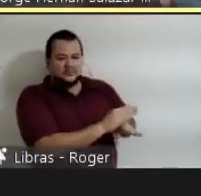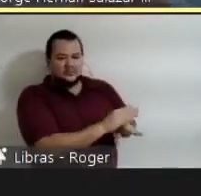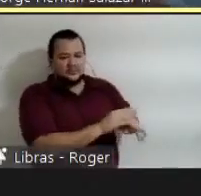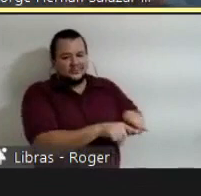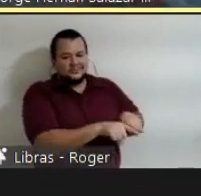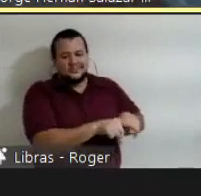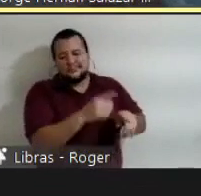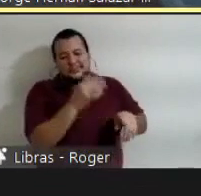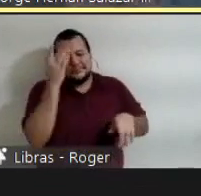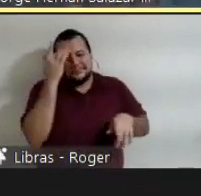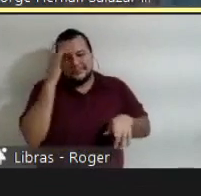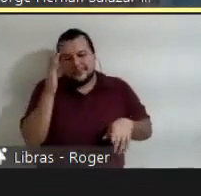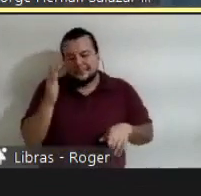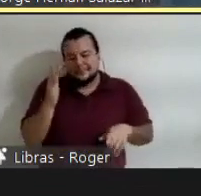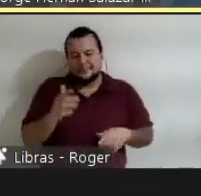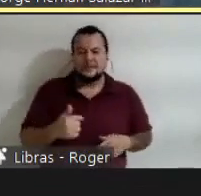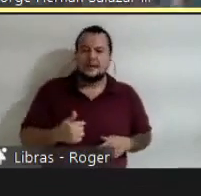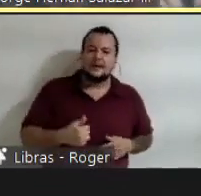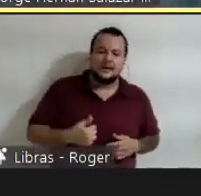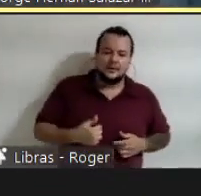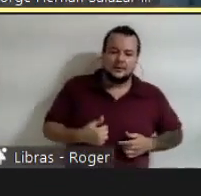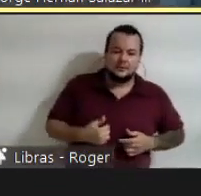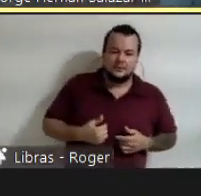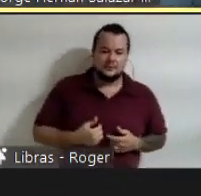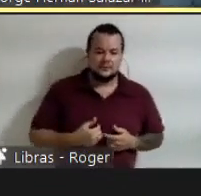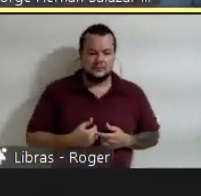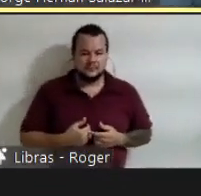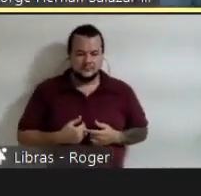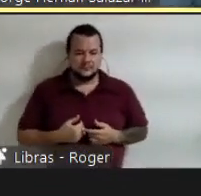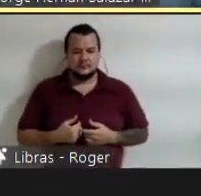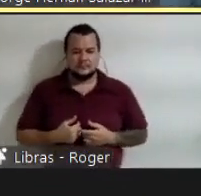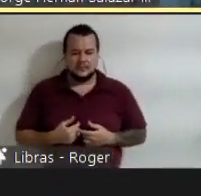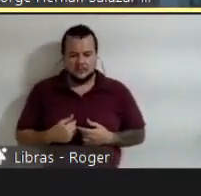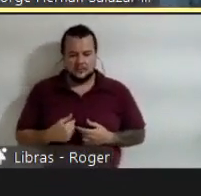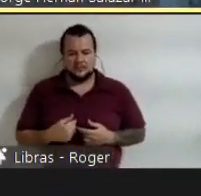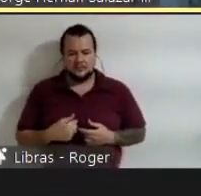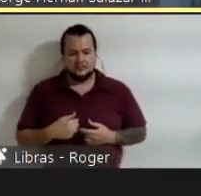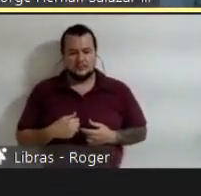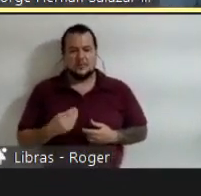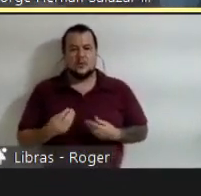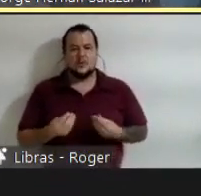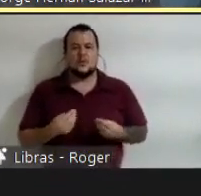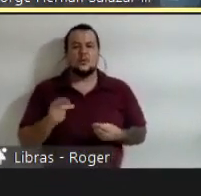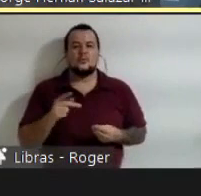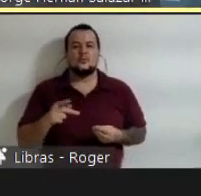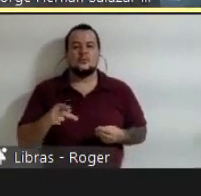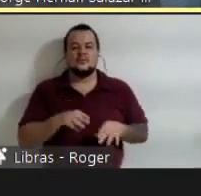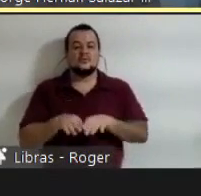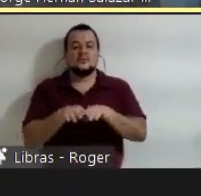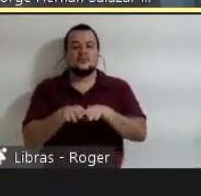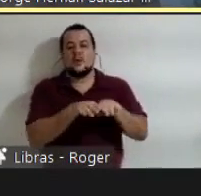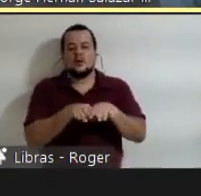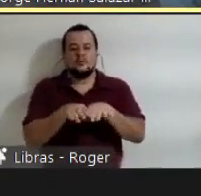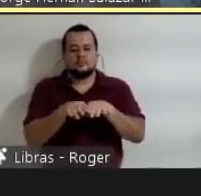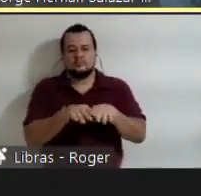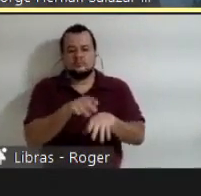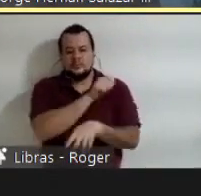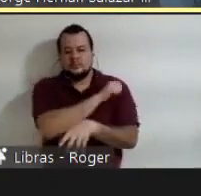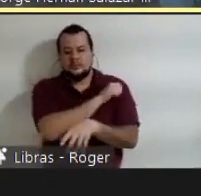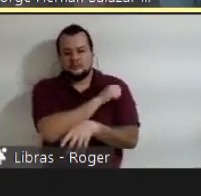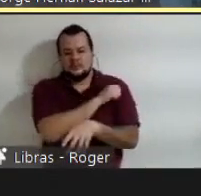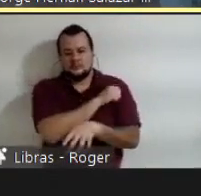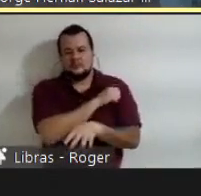como docente em igualdade de condições. Eu tenho um pouco mais de experiência, mas estou